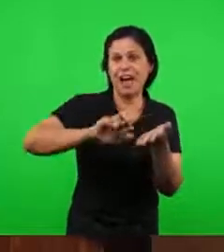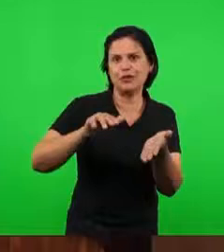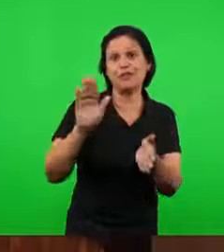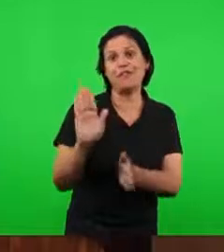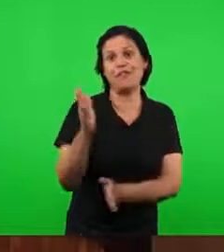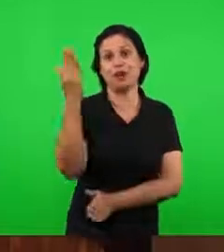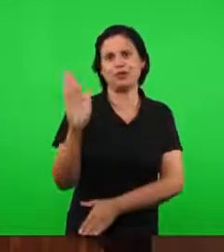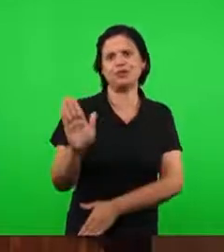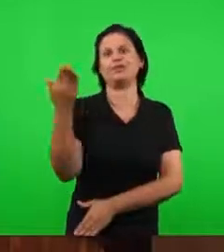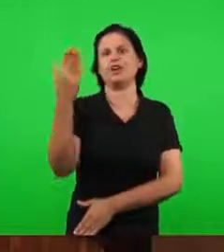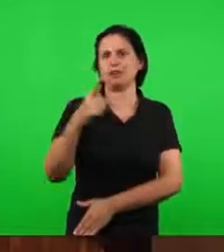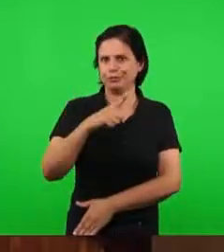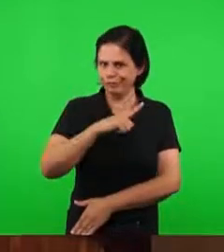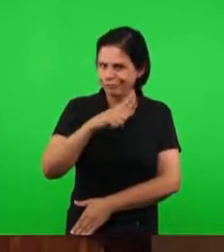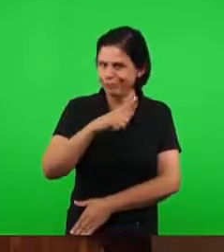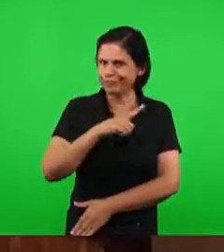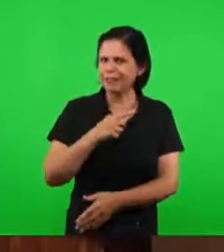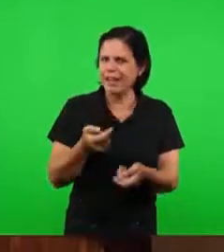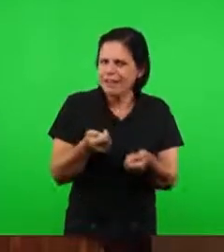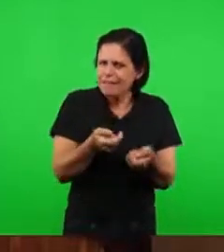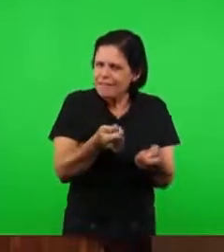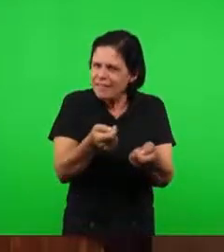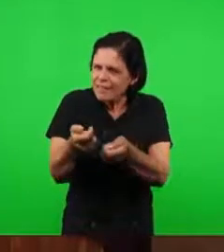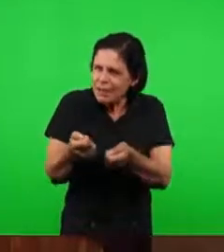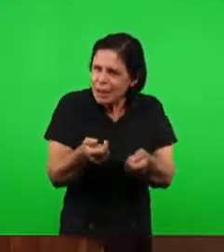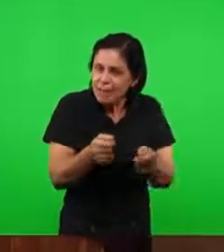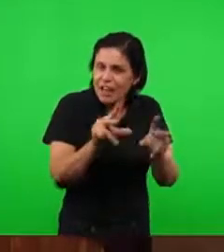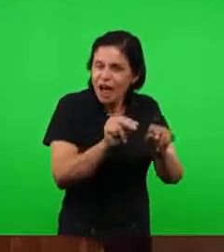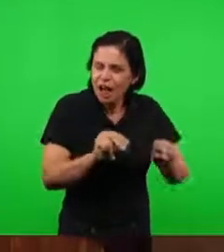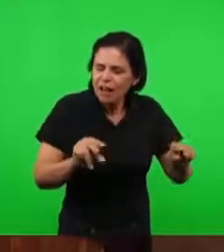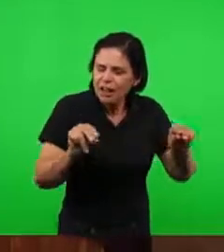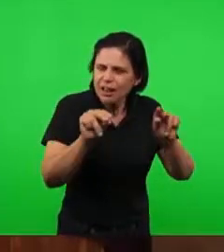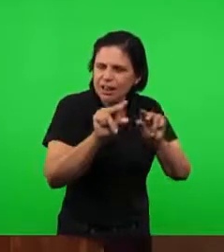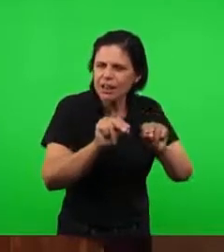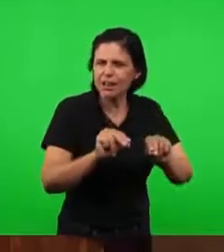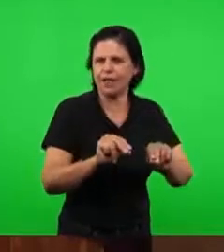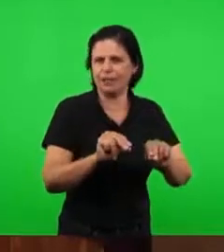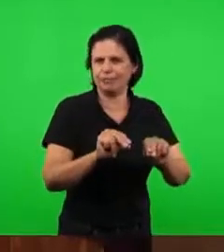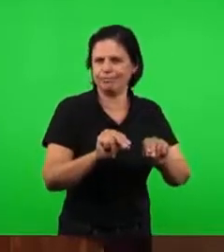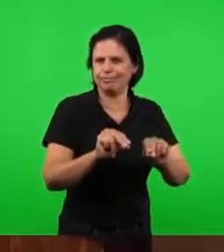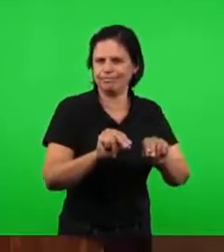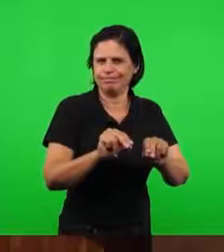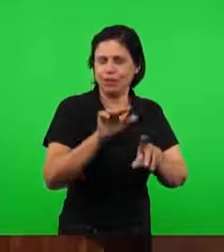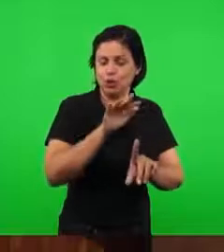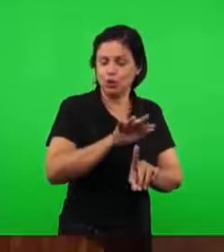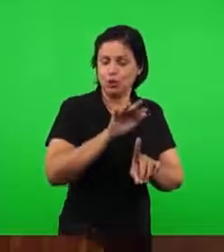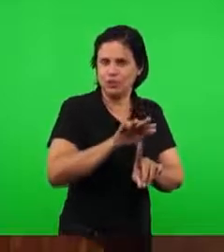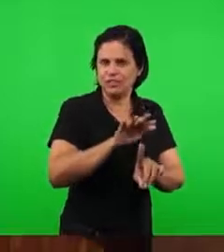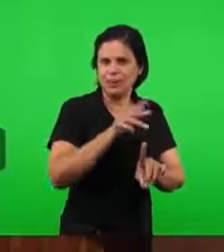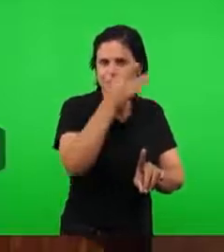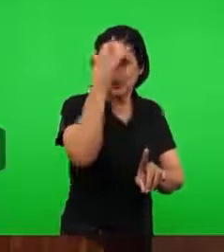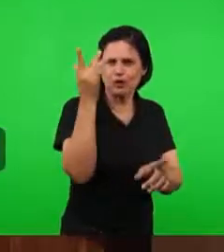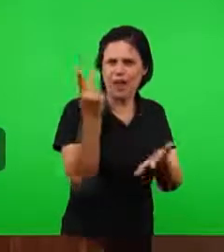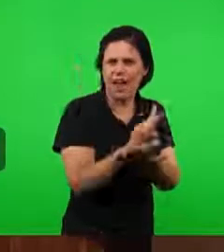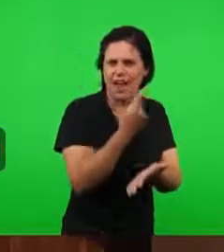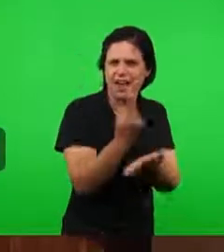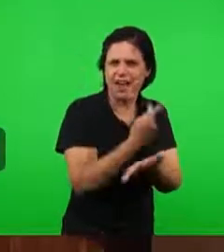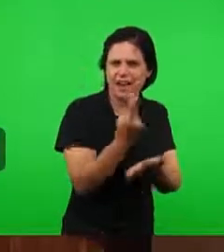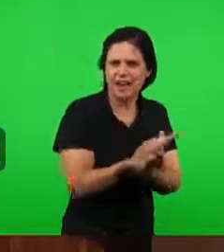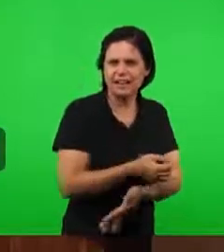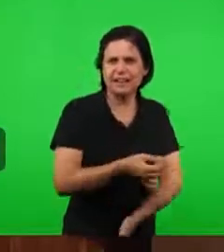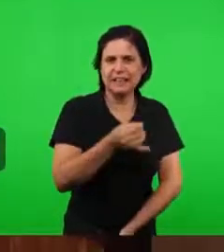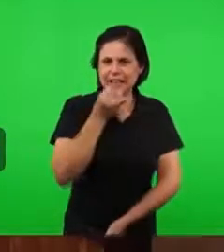evidenciar uma mentira em nome do Senhor, levando alguém ao erro. Por exemplo, o